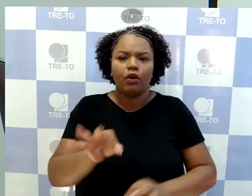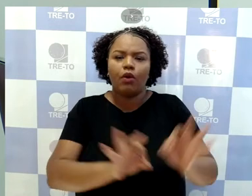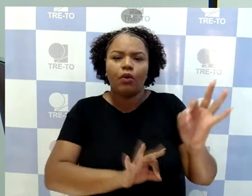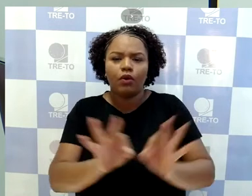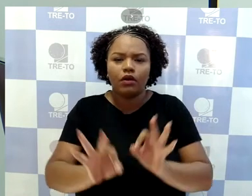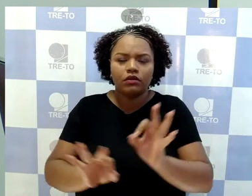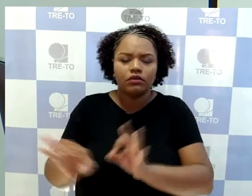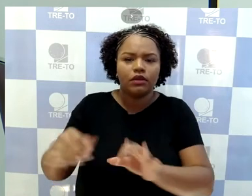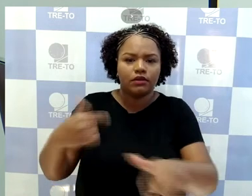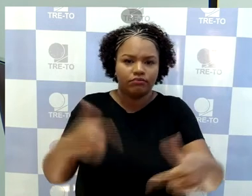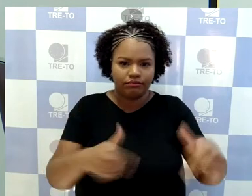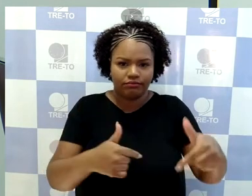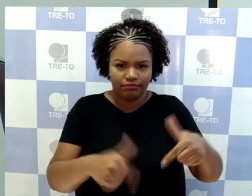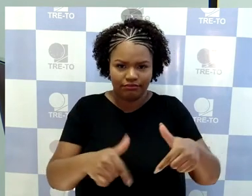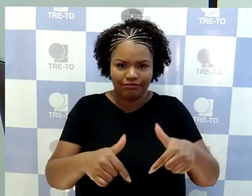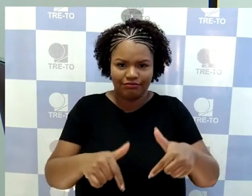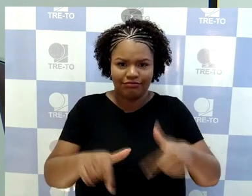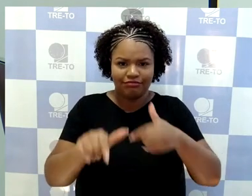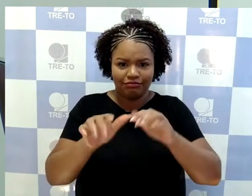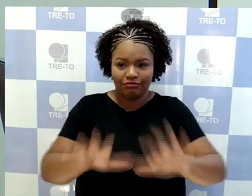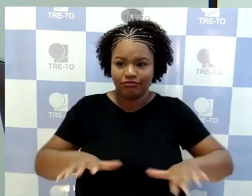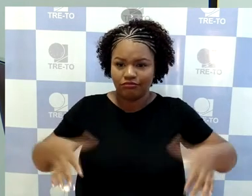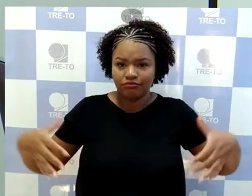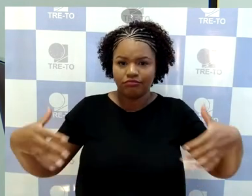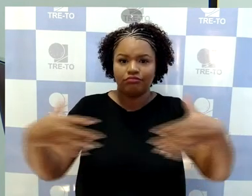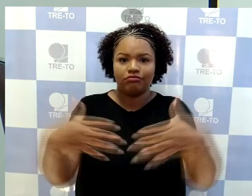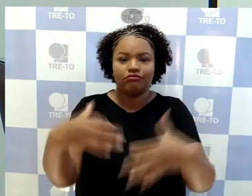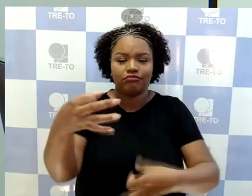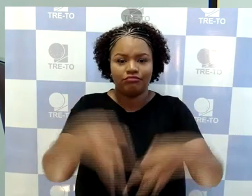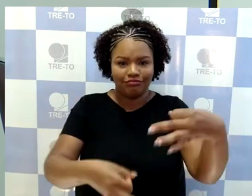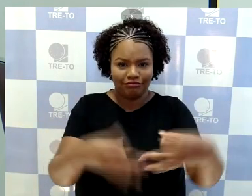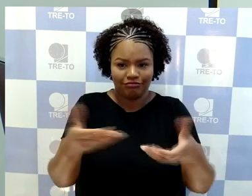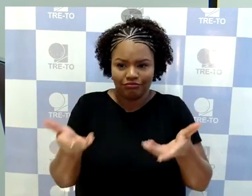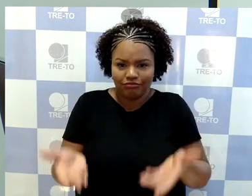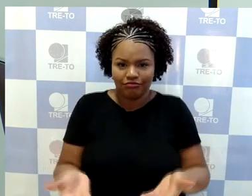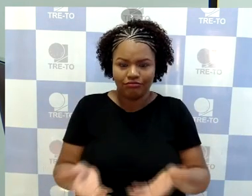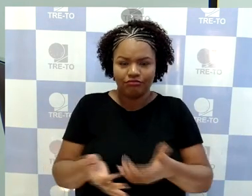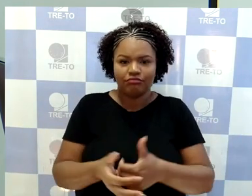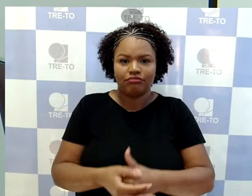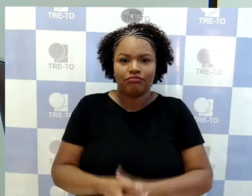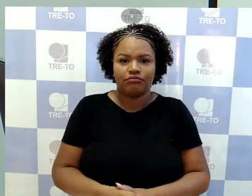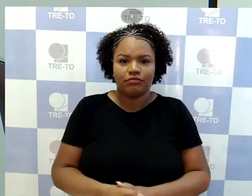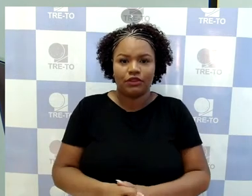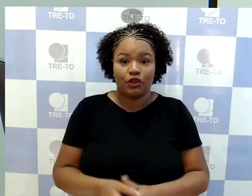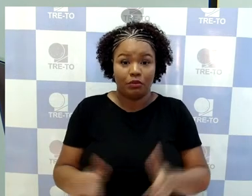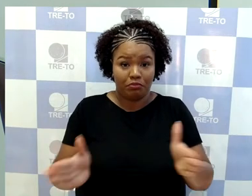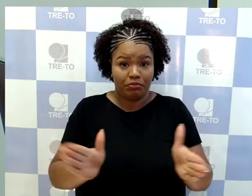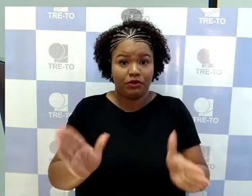dessa corte eleitoral já em sede de eleição